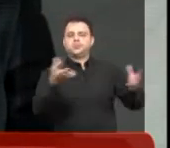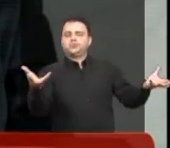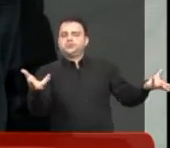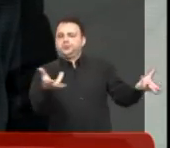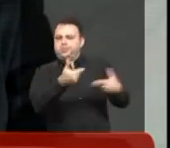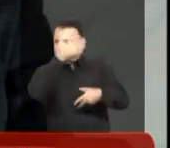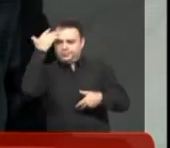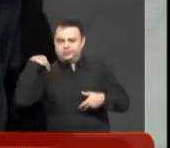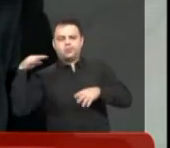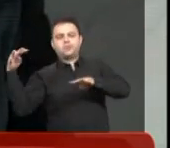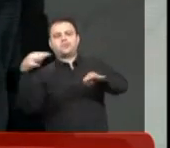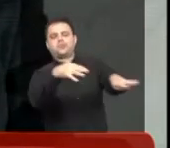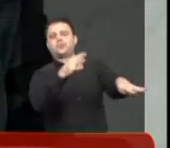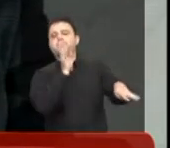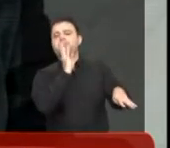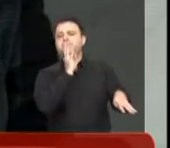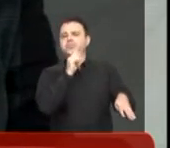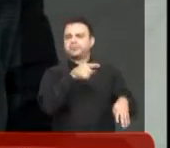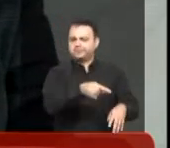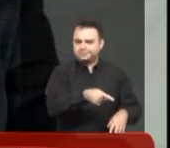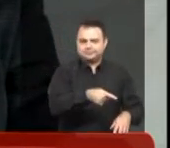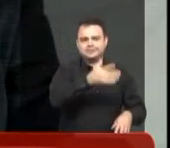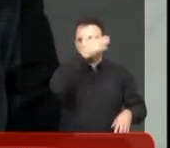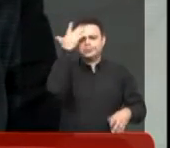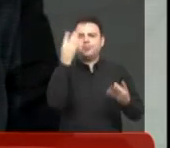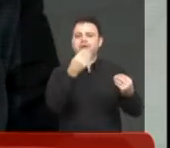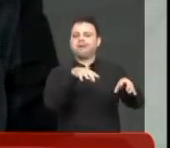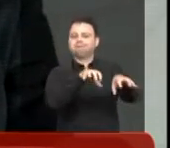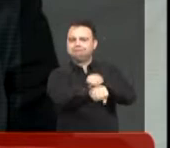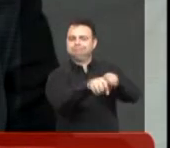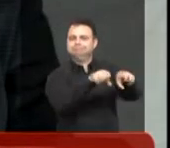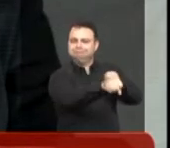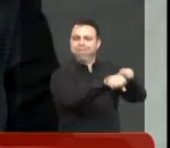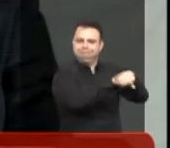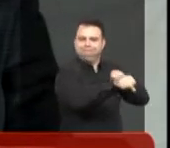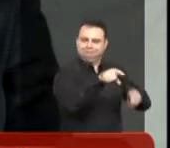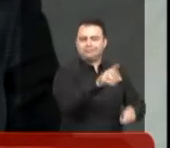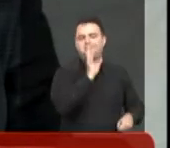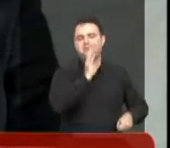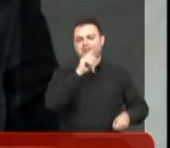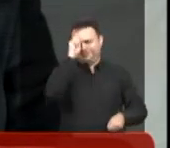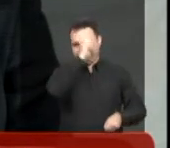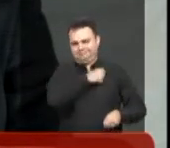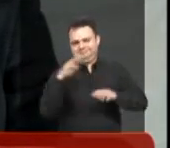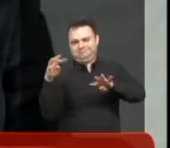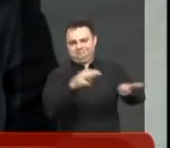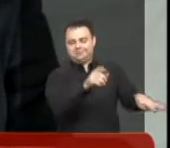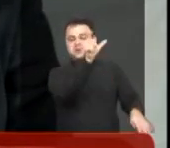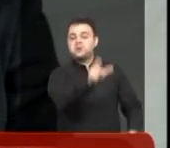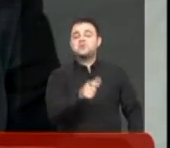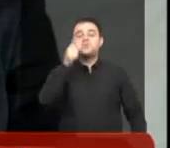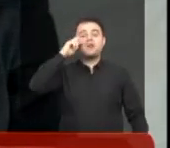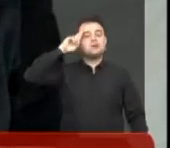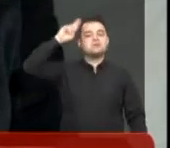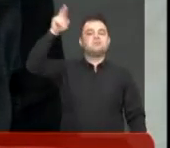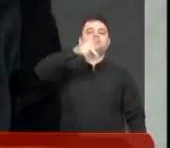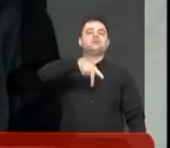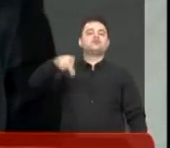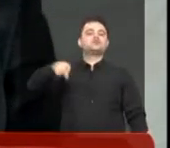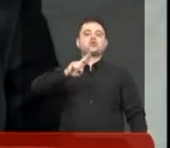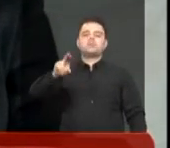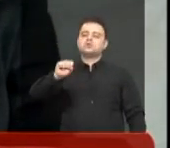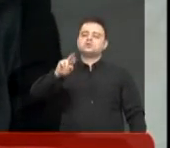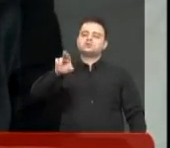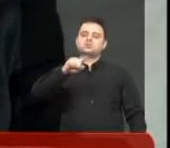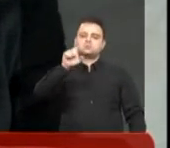lá. Tradicional. A diretora, a professora Suzela. passou por ali. É verdade, tradicional, Rio Preto, bem lembrado. A diretora ali, a